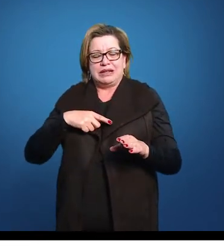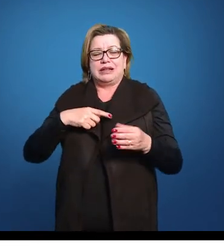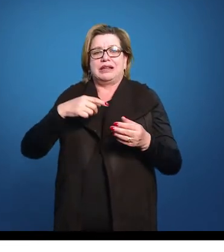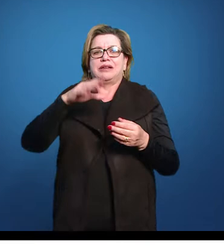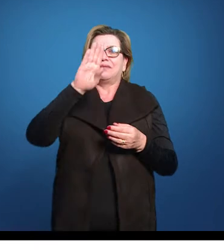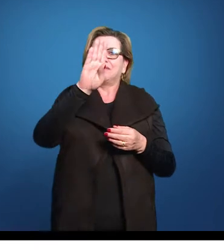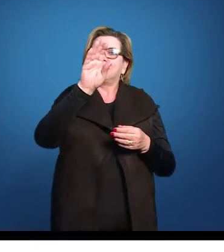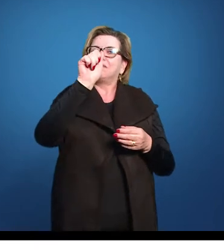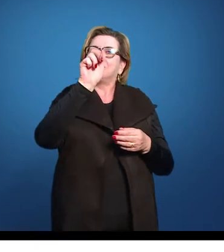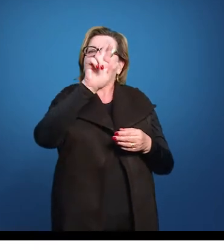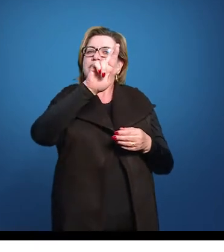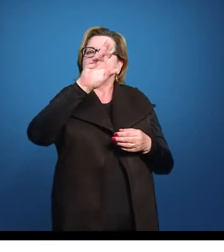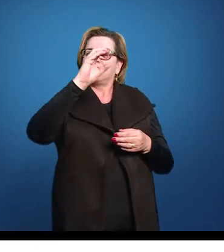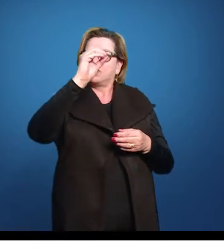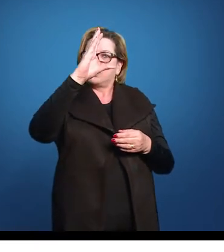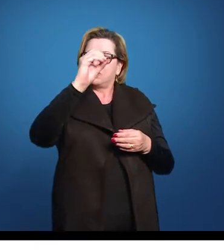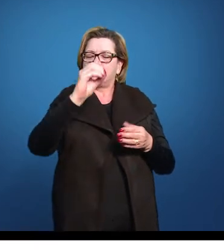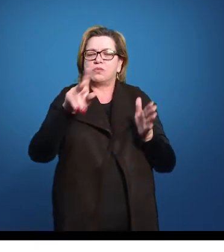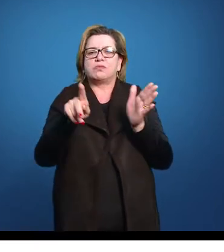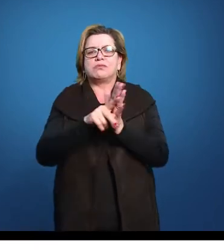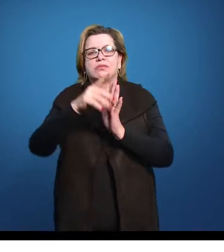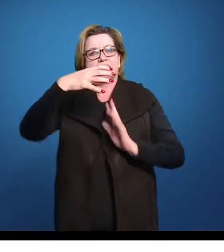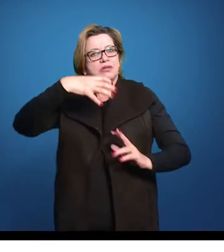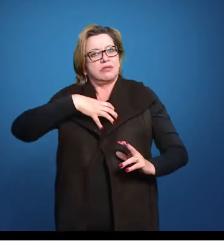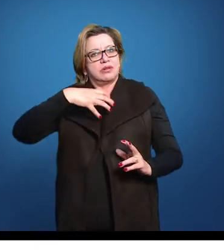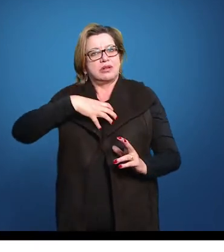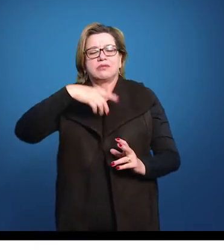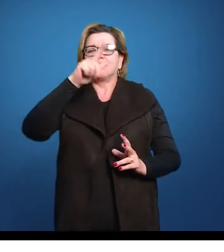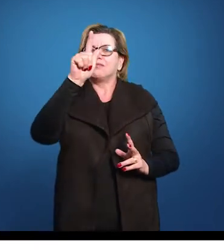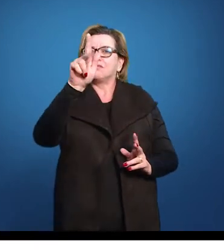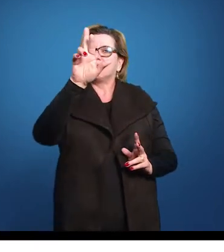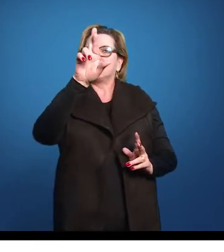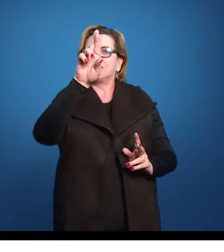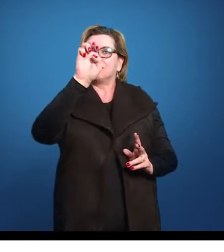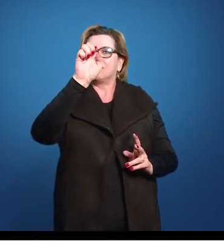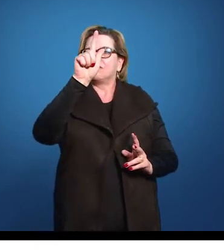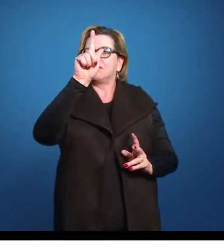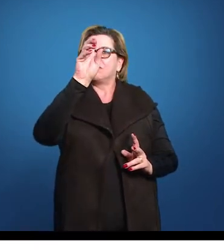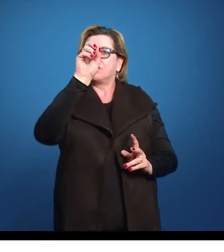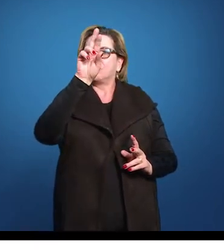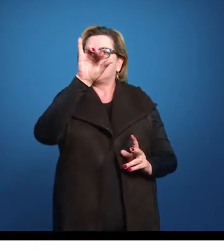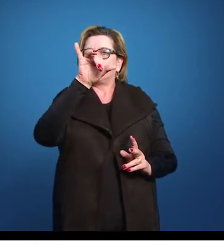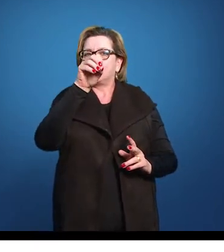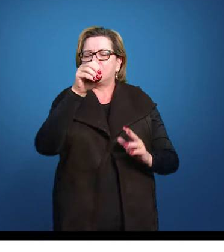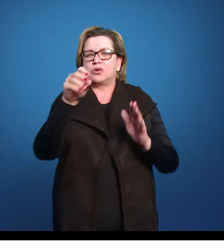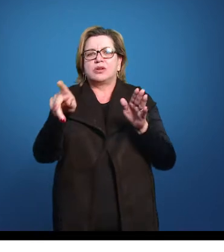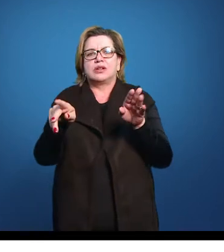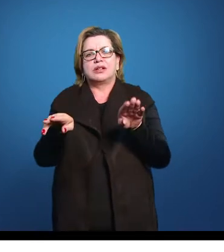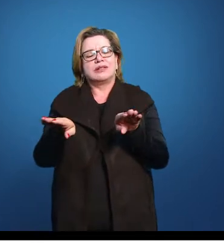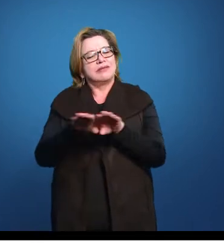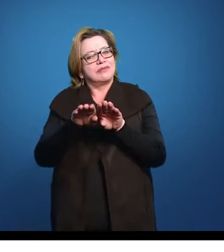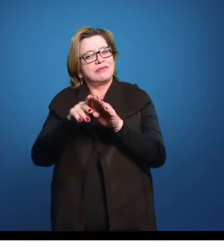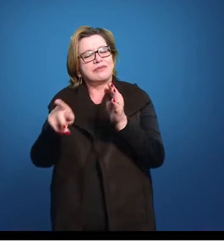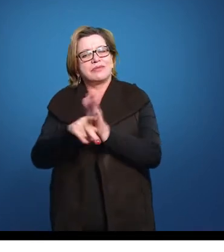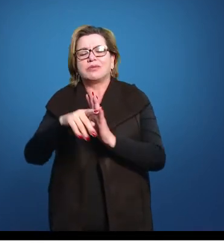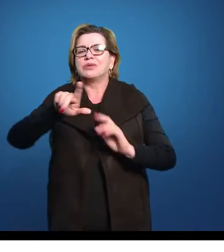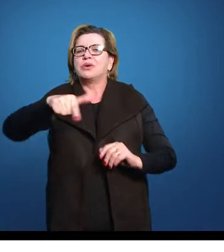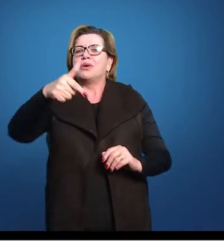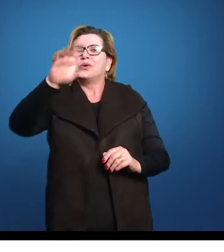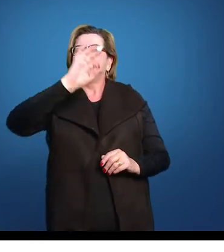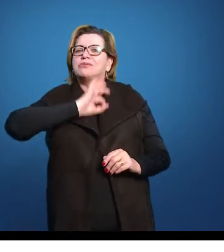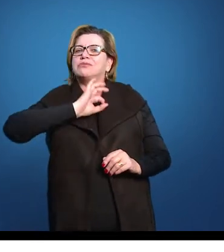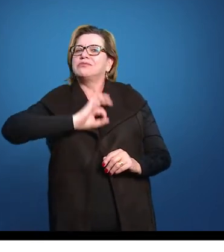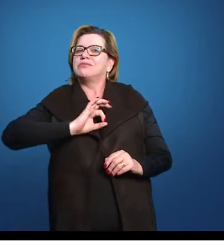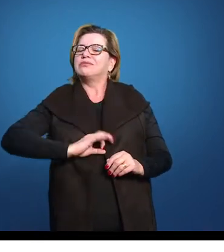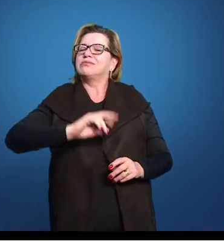produção do Gregório de Matos, lá na Bahia, e também com a produção sermonística do padre Antônio Vieira. Vocês